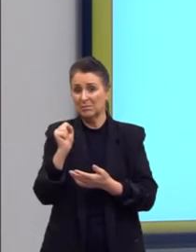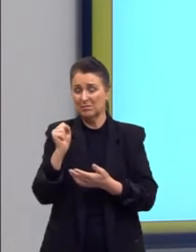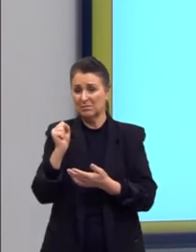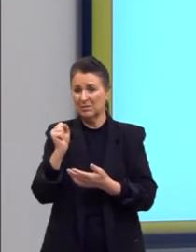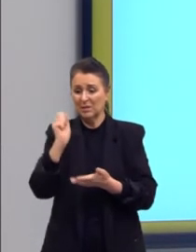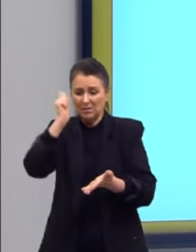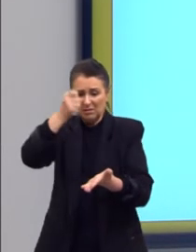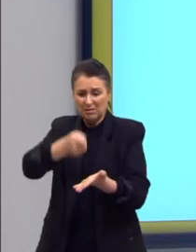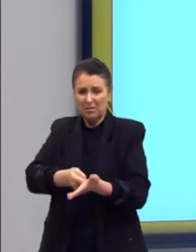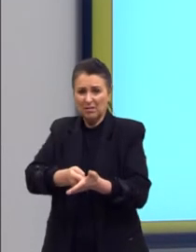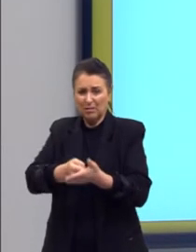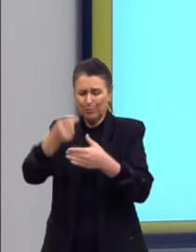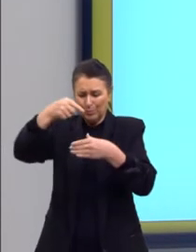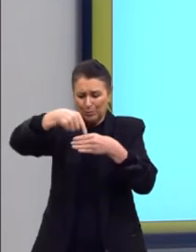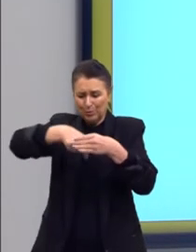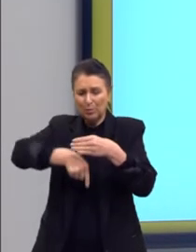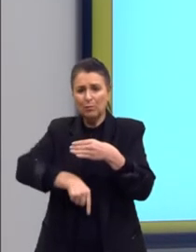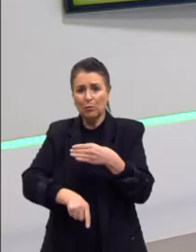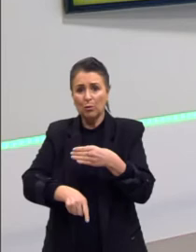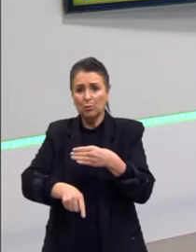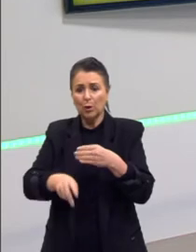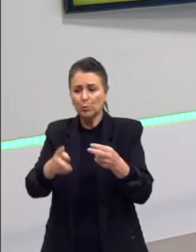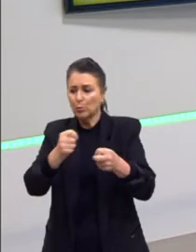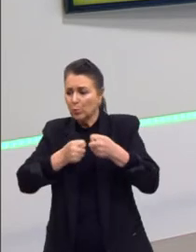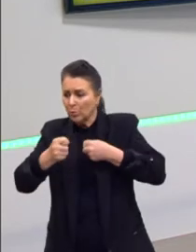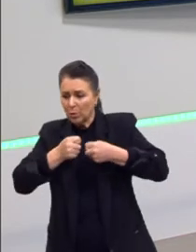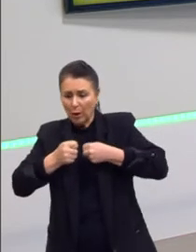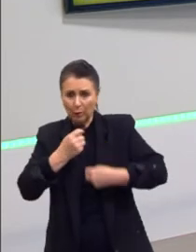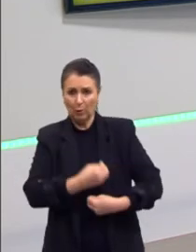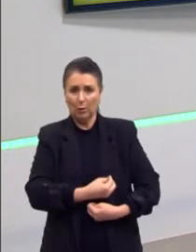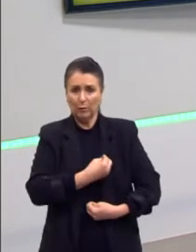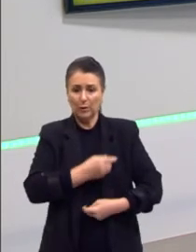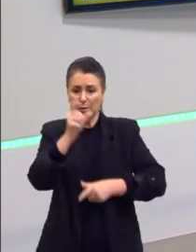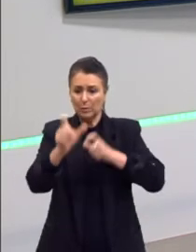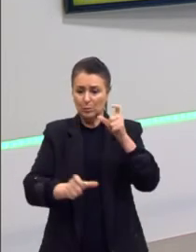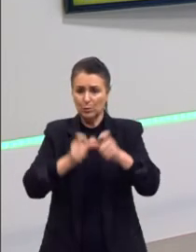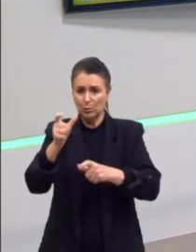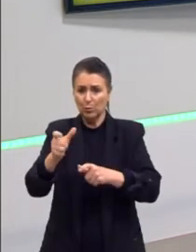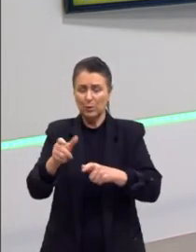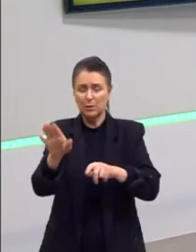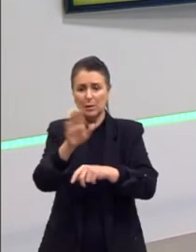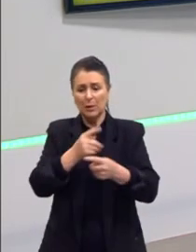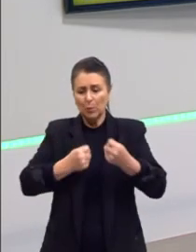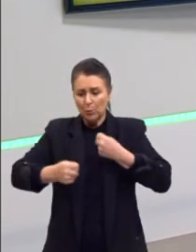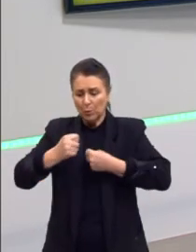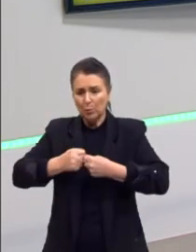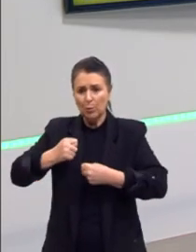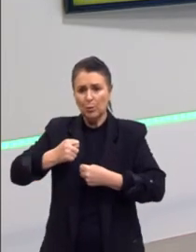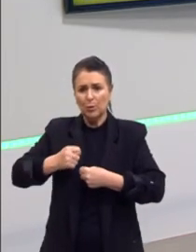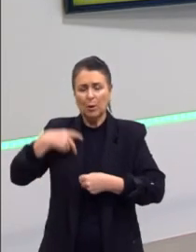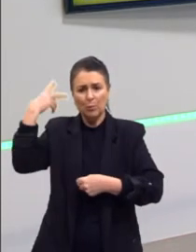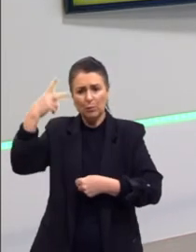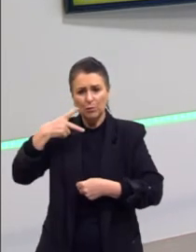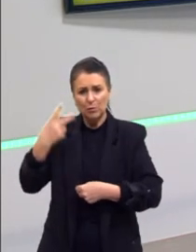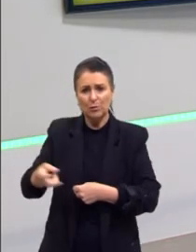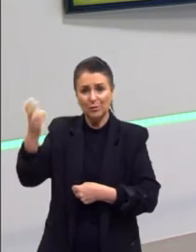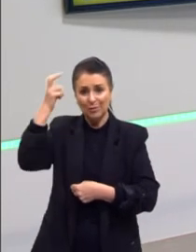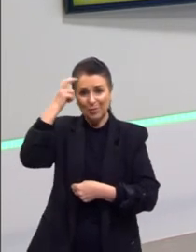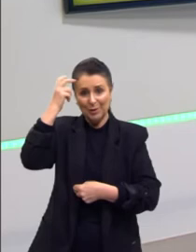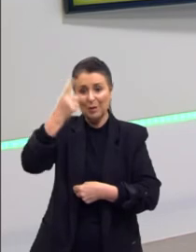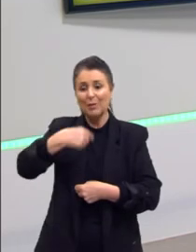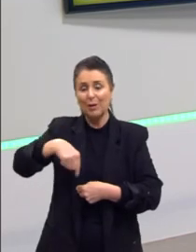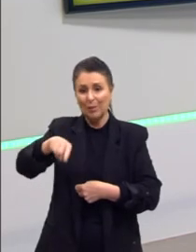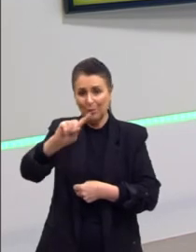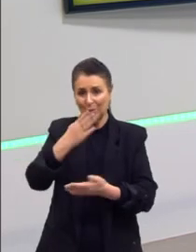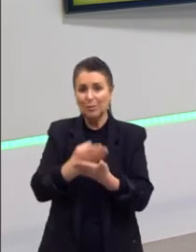toda a dimensão da vida das pessoas, toda a dimensão da política, da cultura, a gente vai falar um pouquinho mais na próxima aula desse